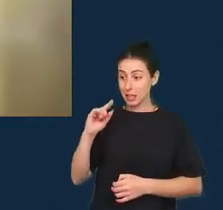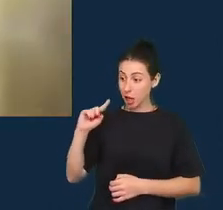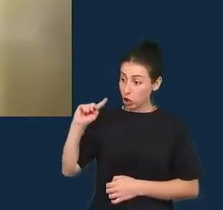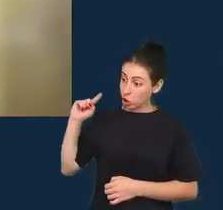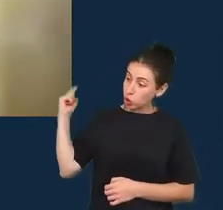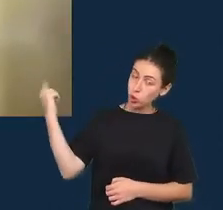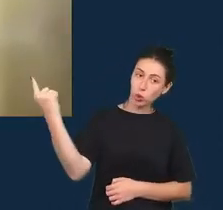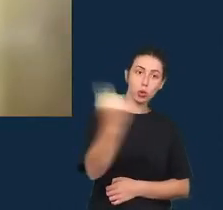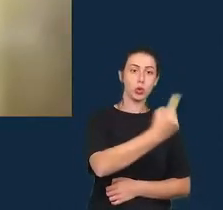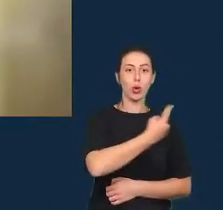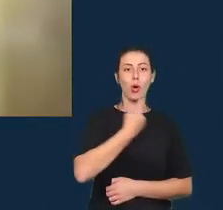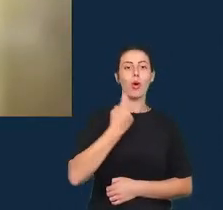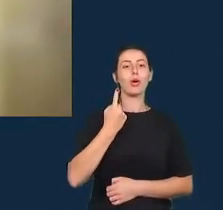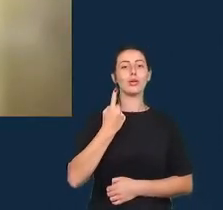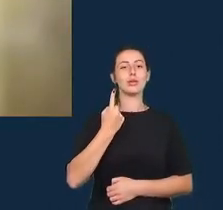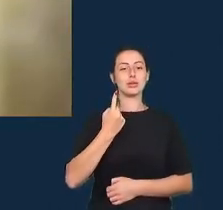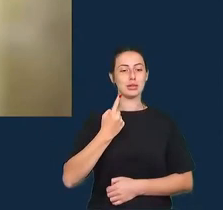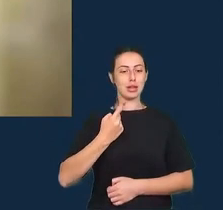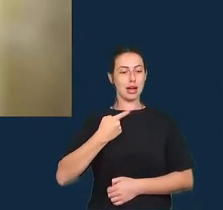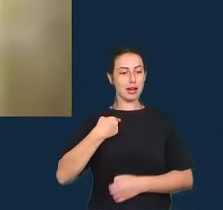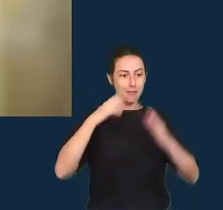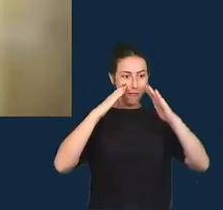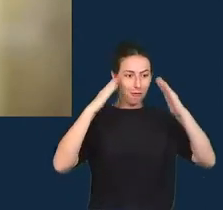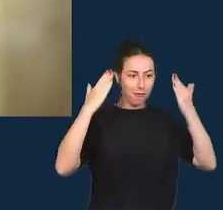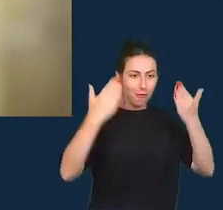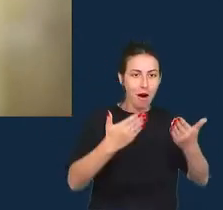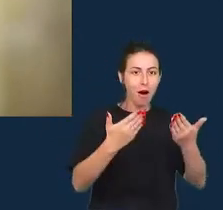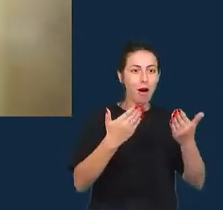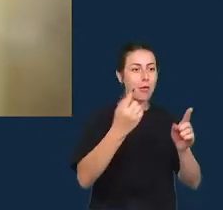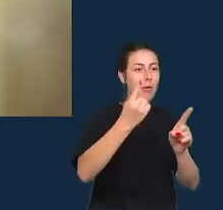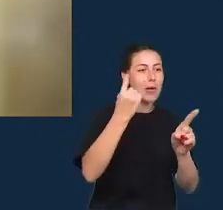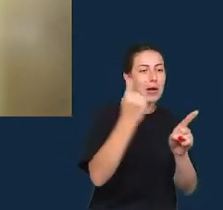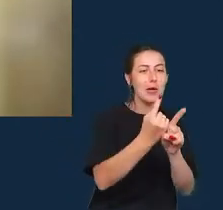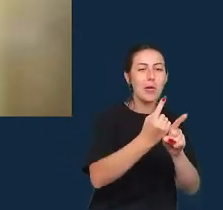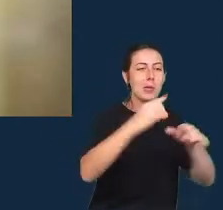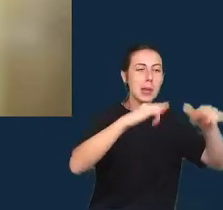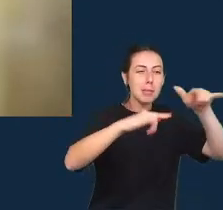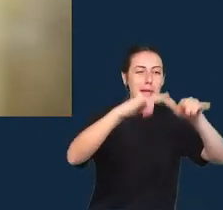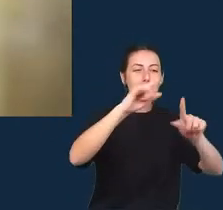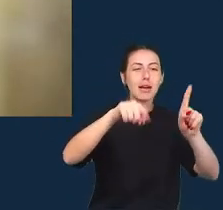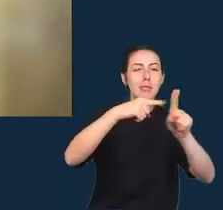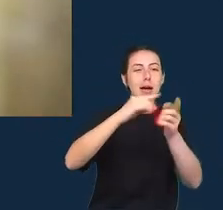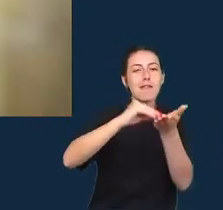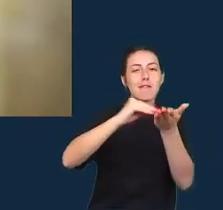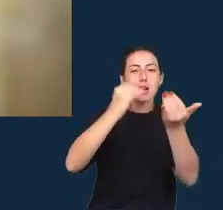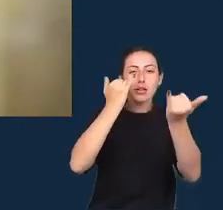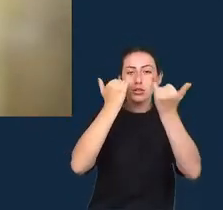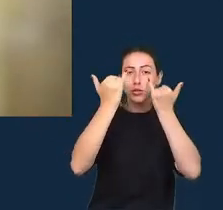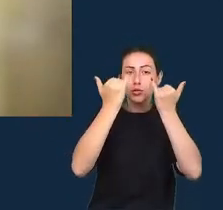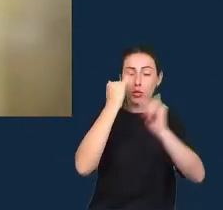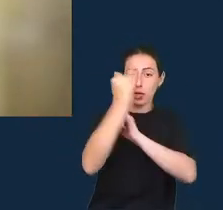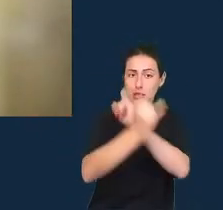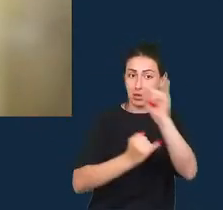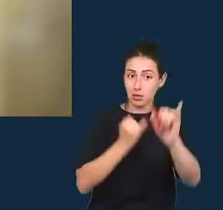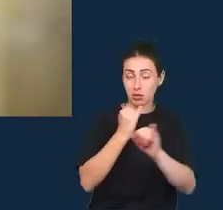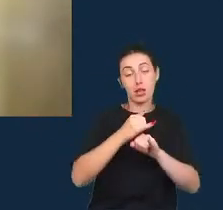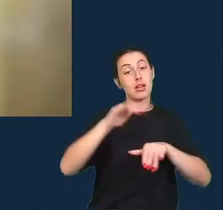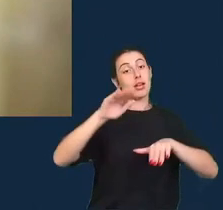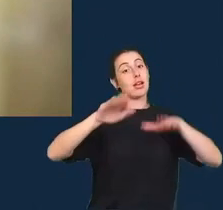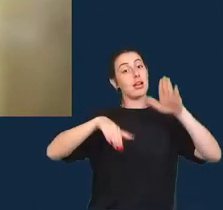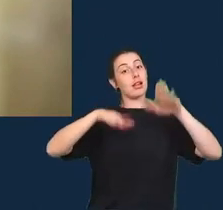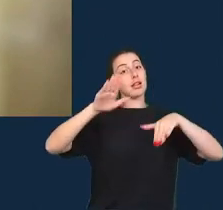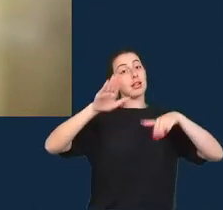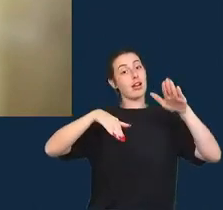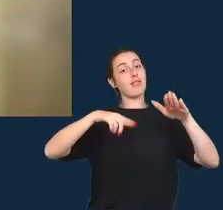no estudo online na manipulação e desinformação online isso talvez significa que haverá menos